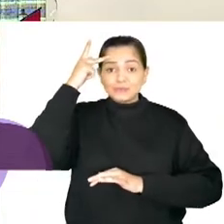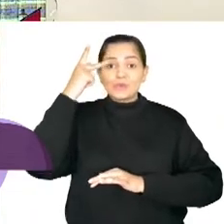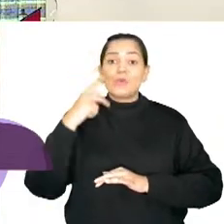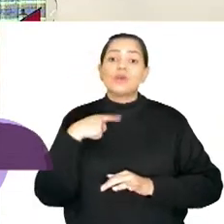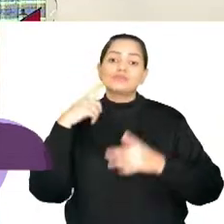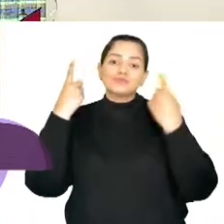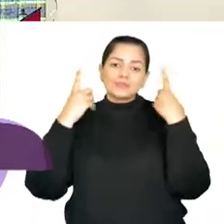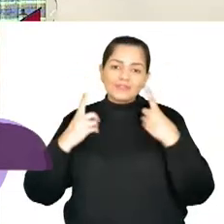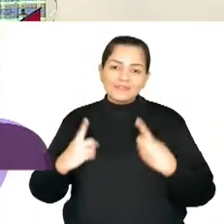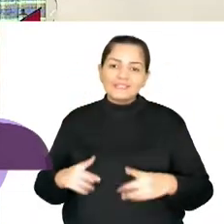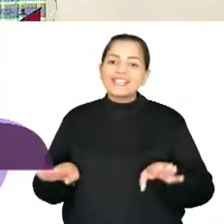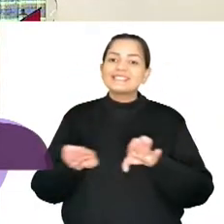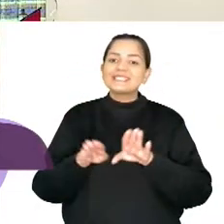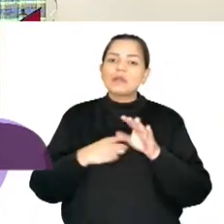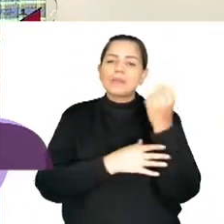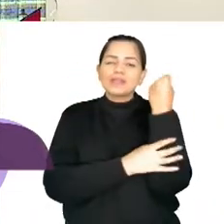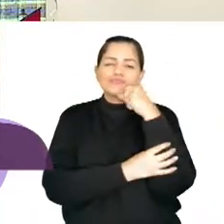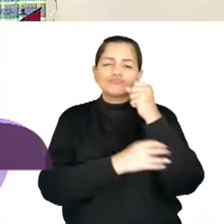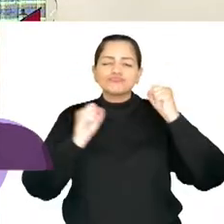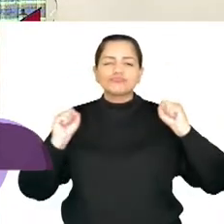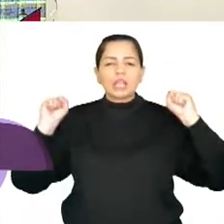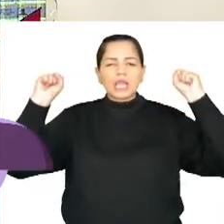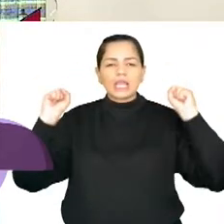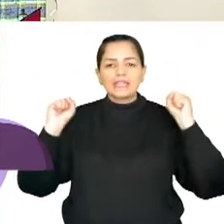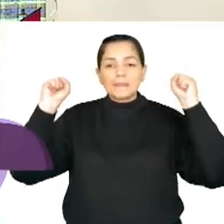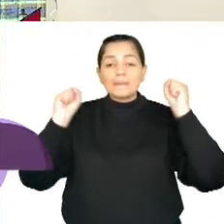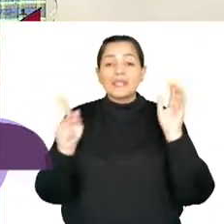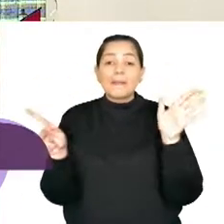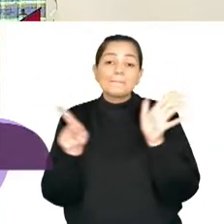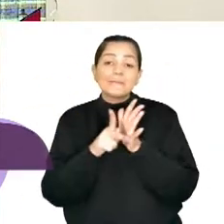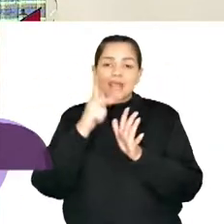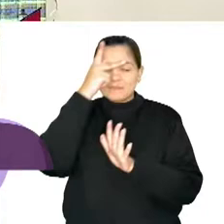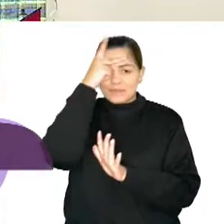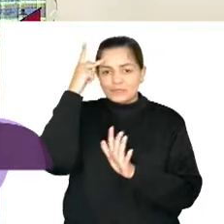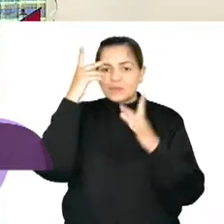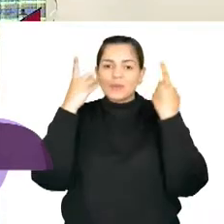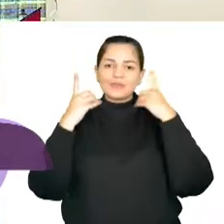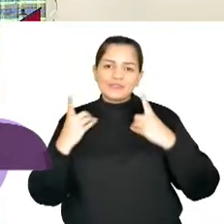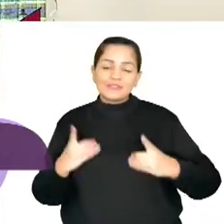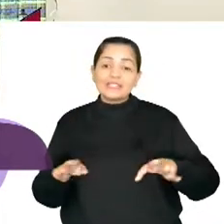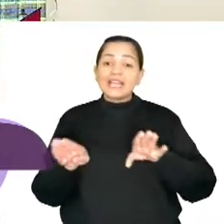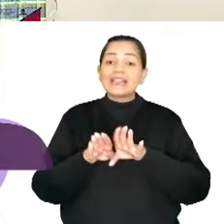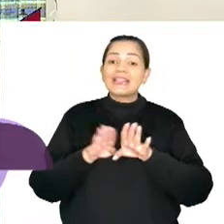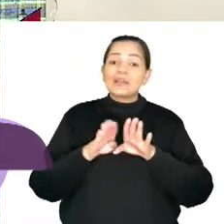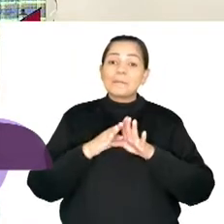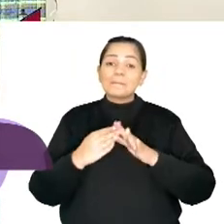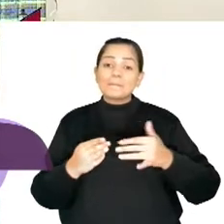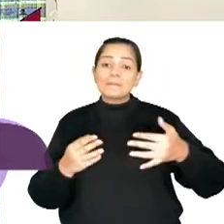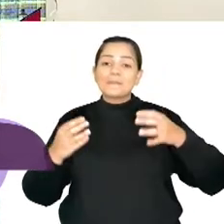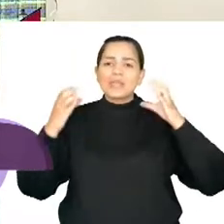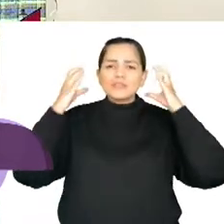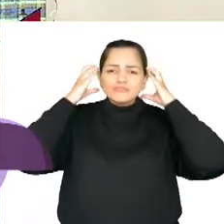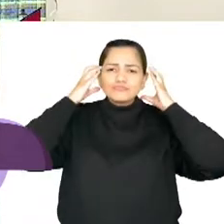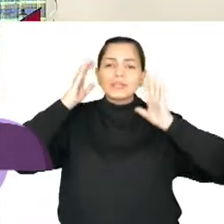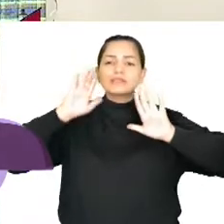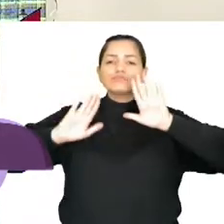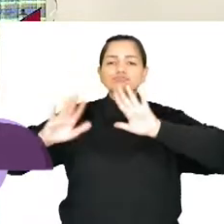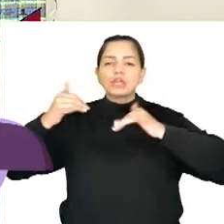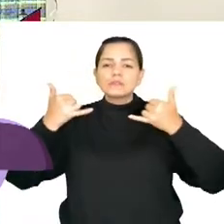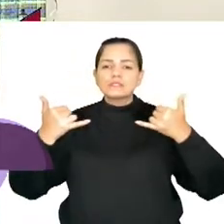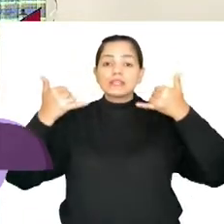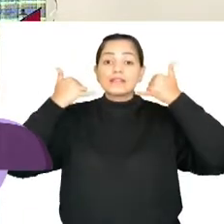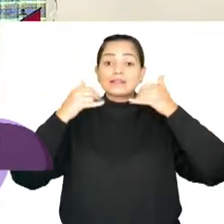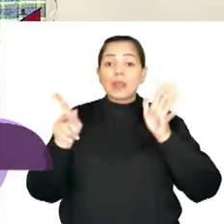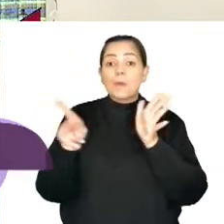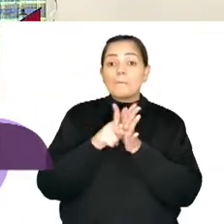Deficiência, que é o Emprego Apoiado, Academia Adaptada para Pessoa com Deficiência, Central de Interpretação de